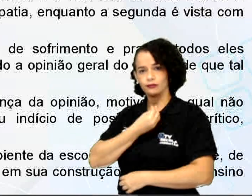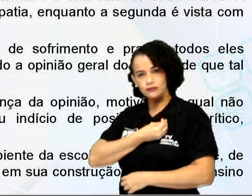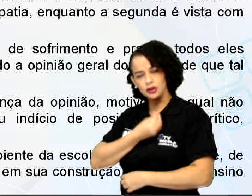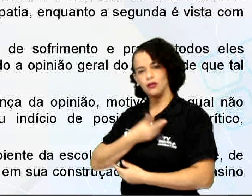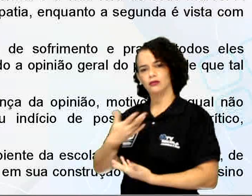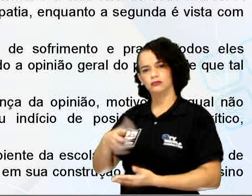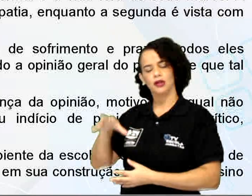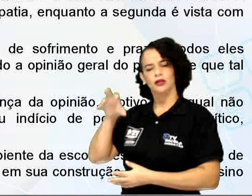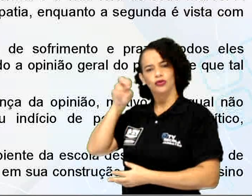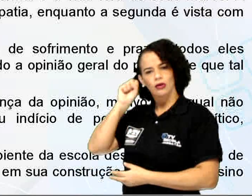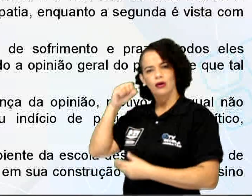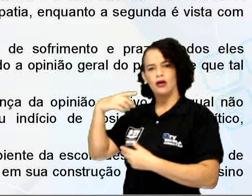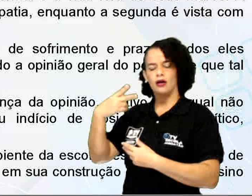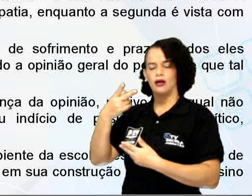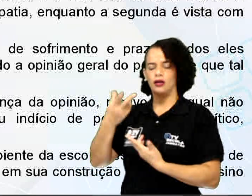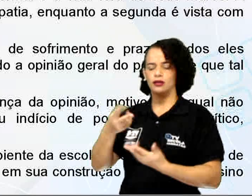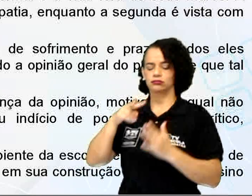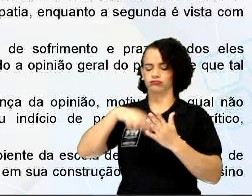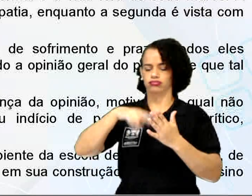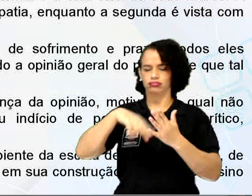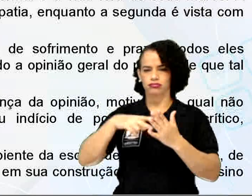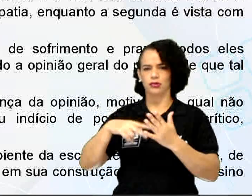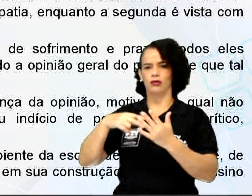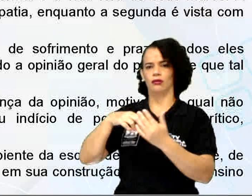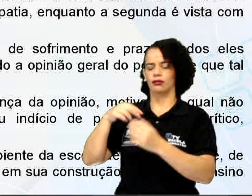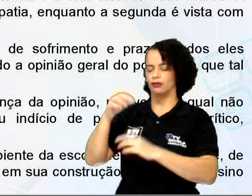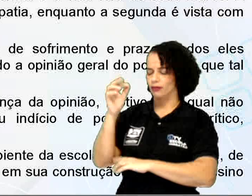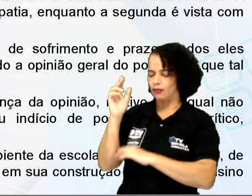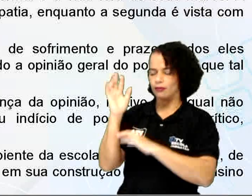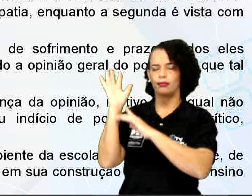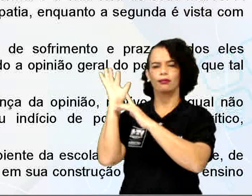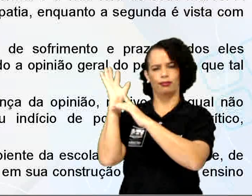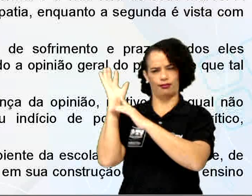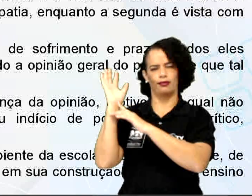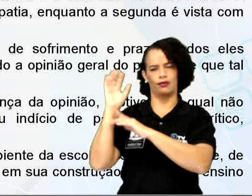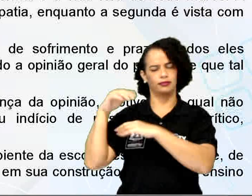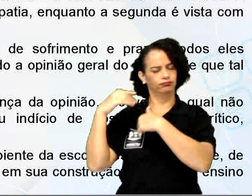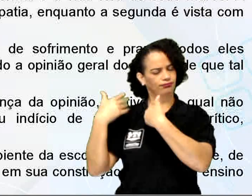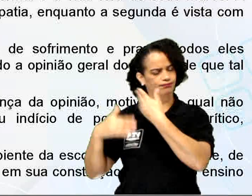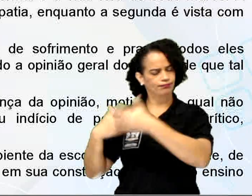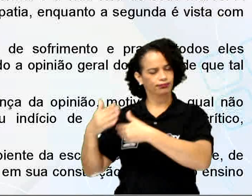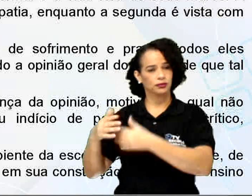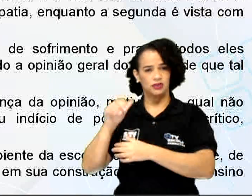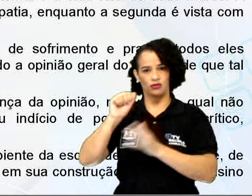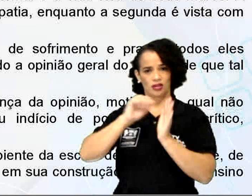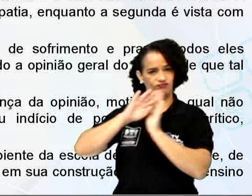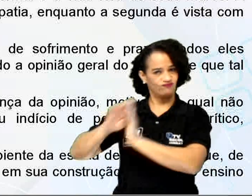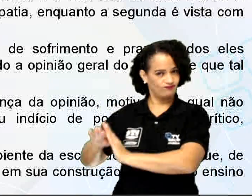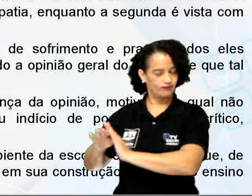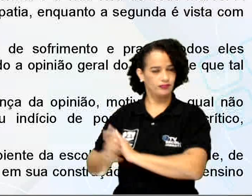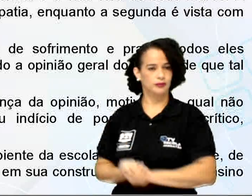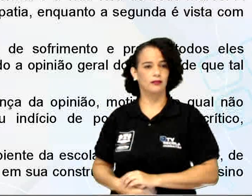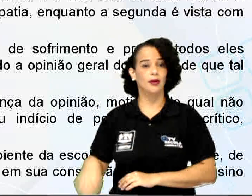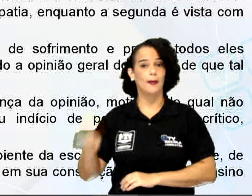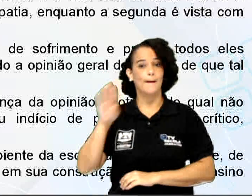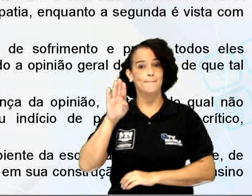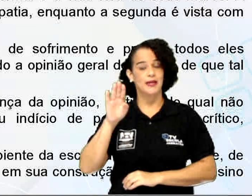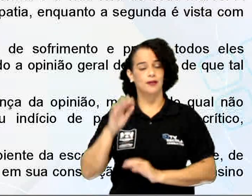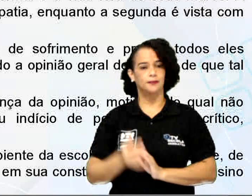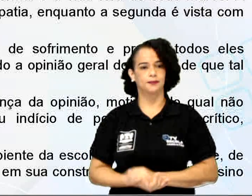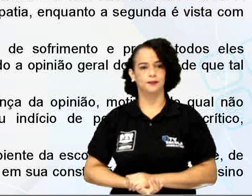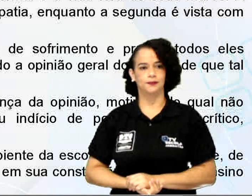histórias, onde ele aprendia subindo nas árvores e por aí vai, tá? Então, esse item A está fora. Vamos para o item B agora.